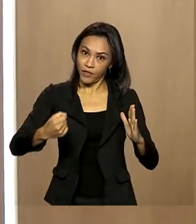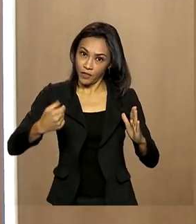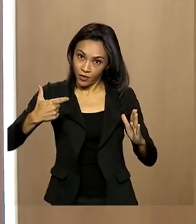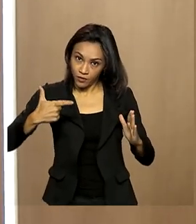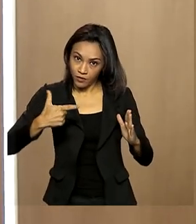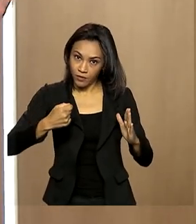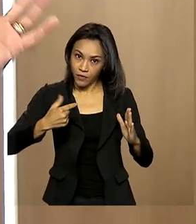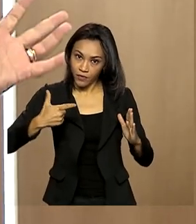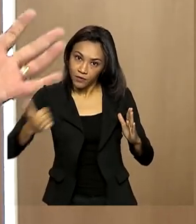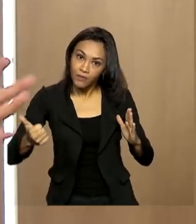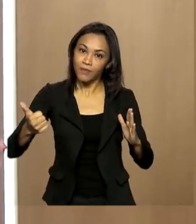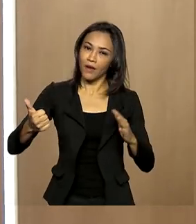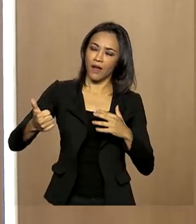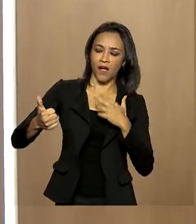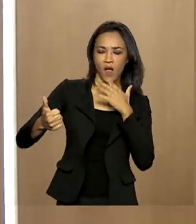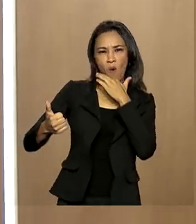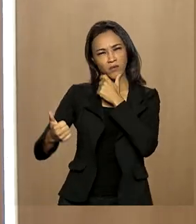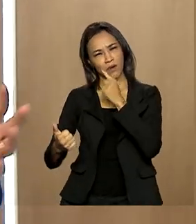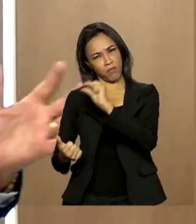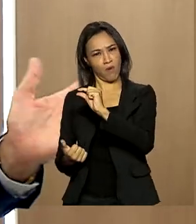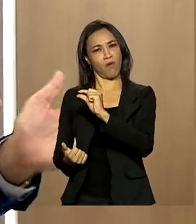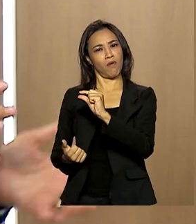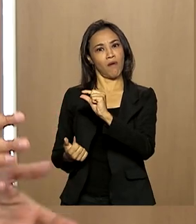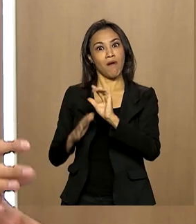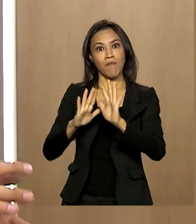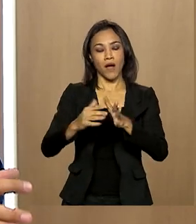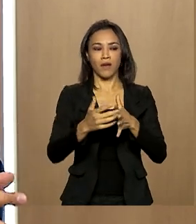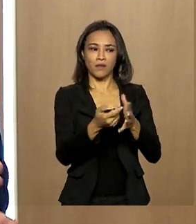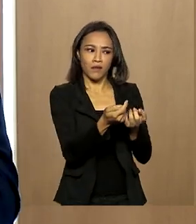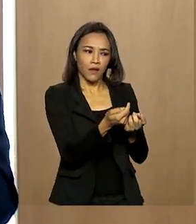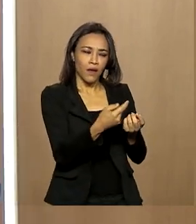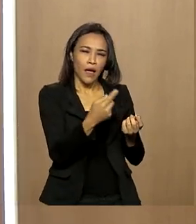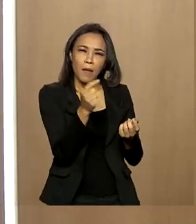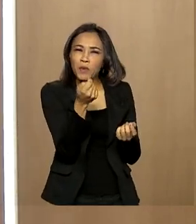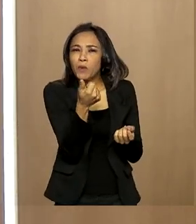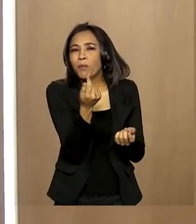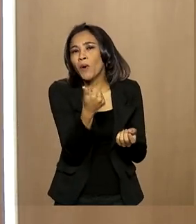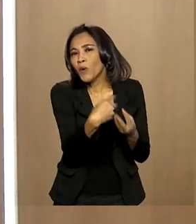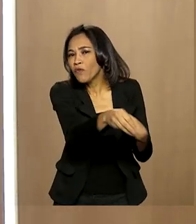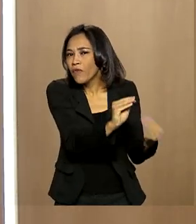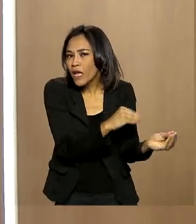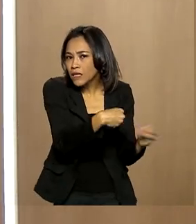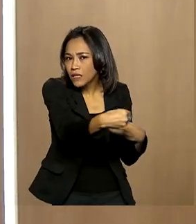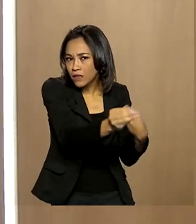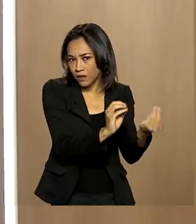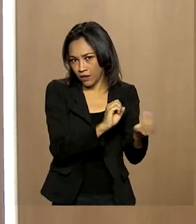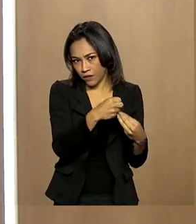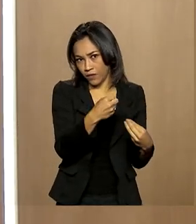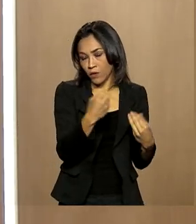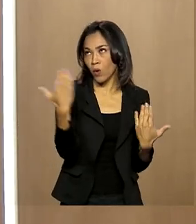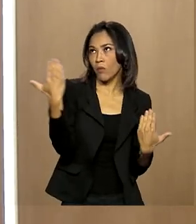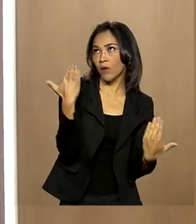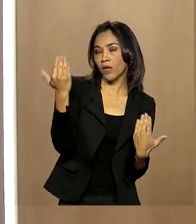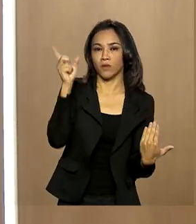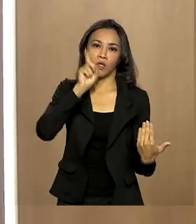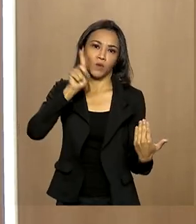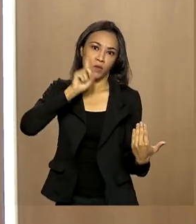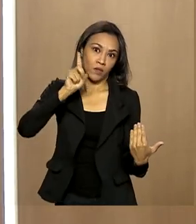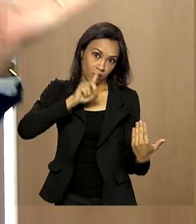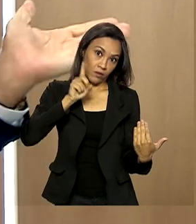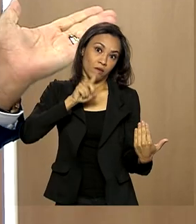pouco, mas se a gente pensar que o nosso mercado de trabalho é muito menos flexível do que o mercado de trabalho norte-americano, por exemplo,